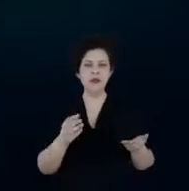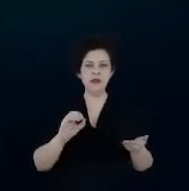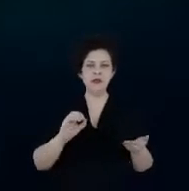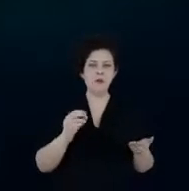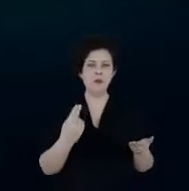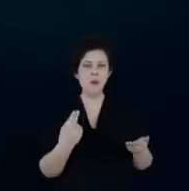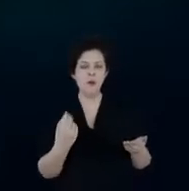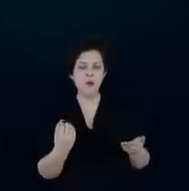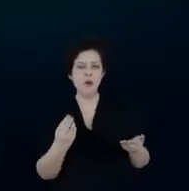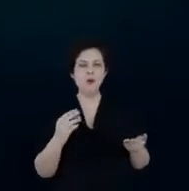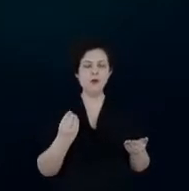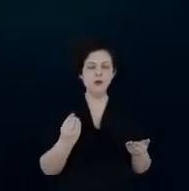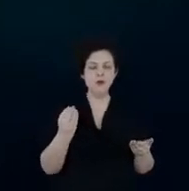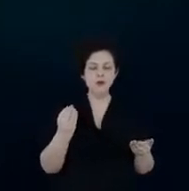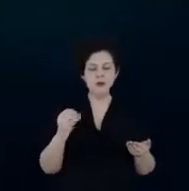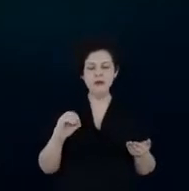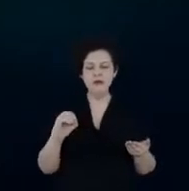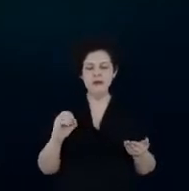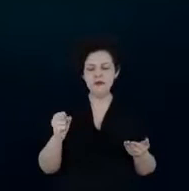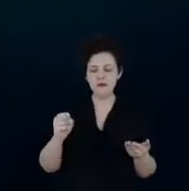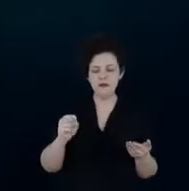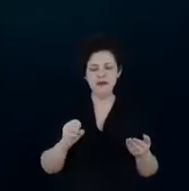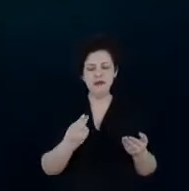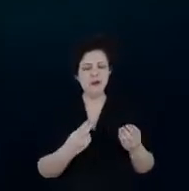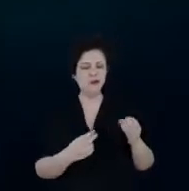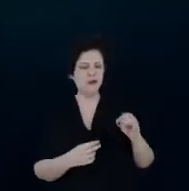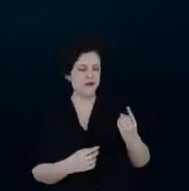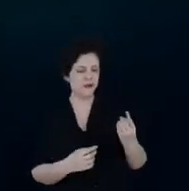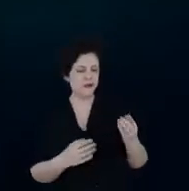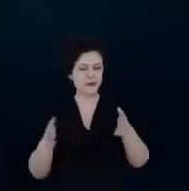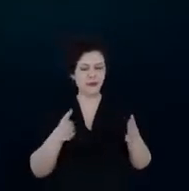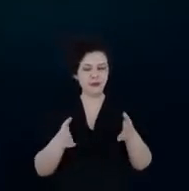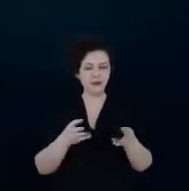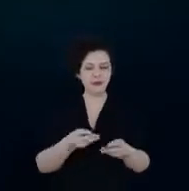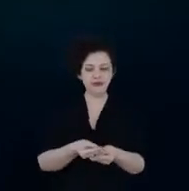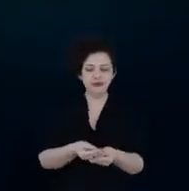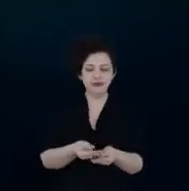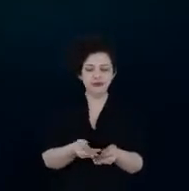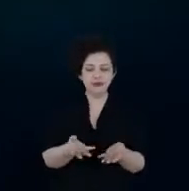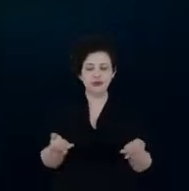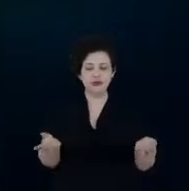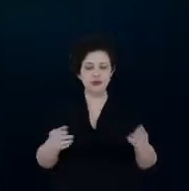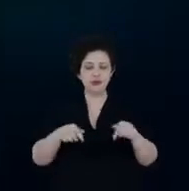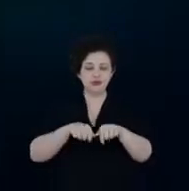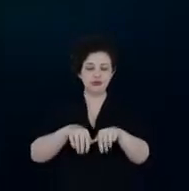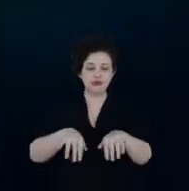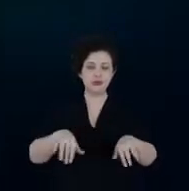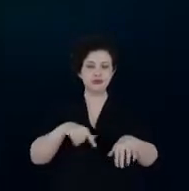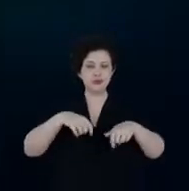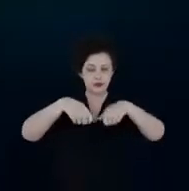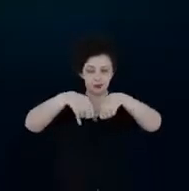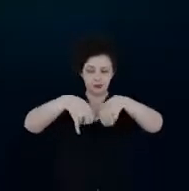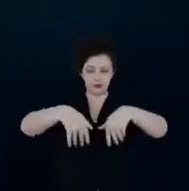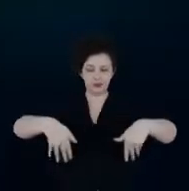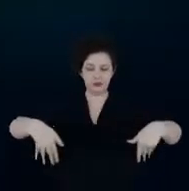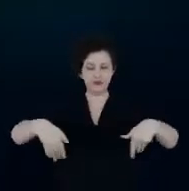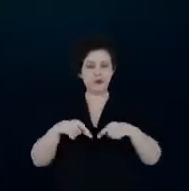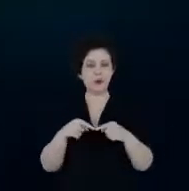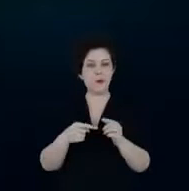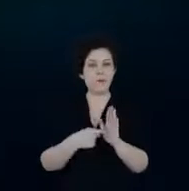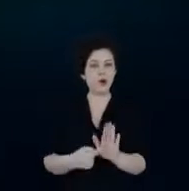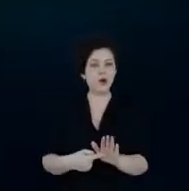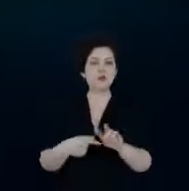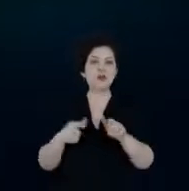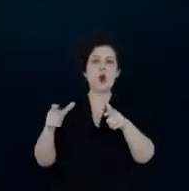caso inclua ações de geração distribuída. Então, aqui tem um diagrama que mostra qual a abrangência,